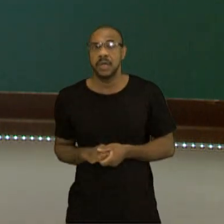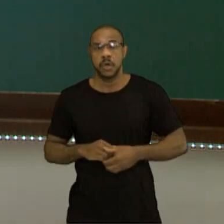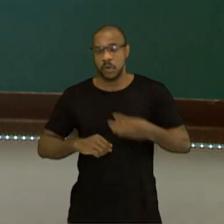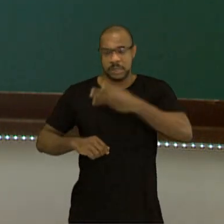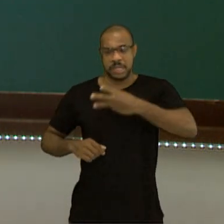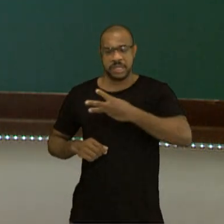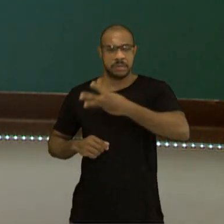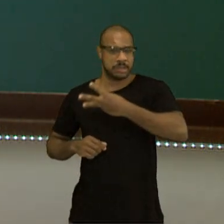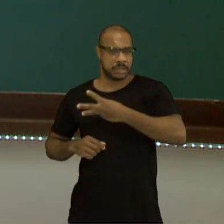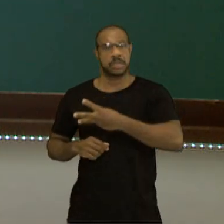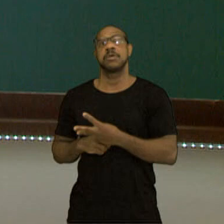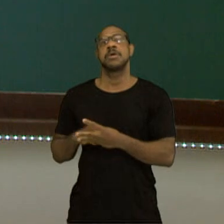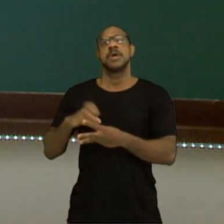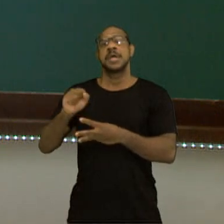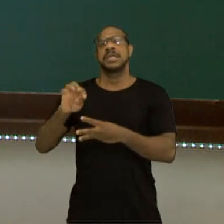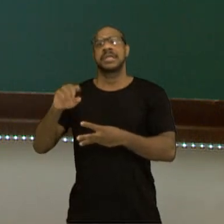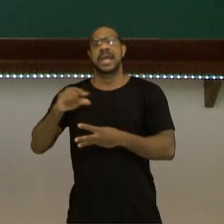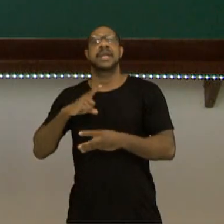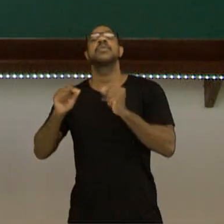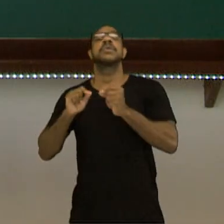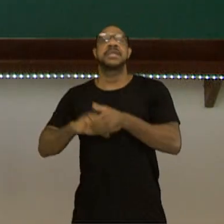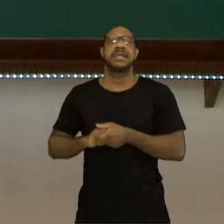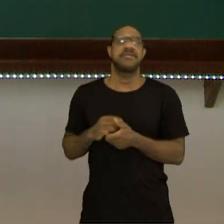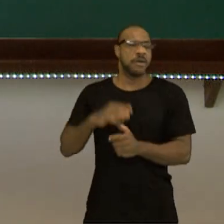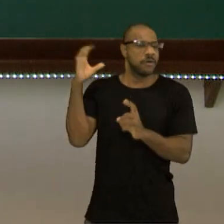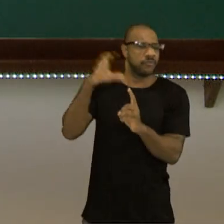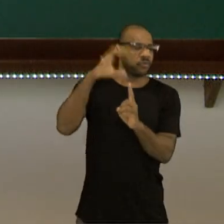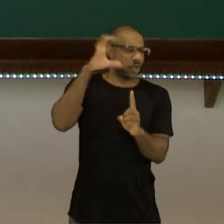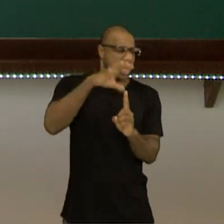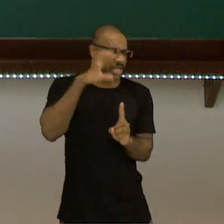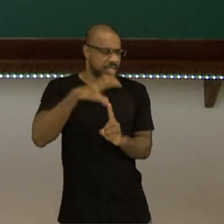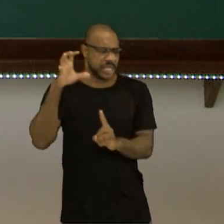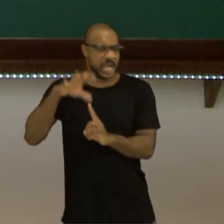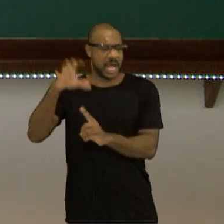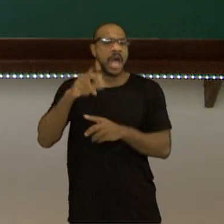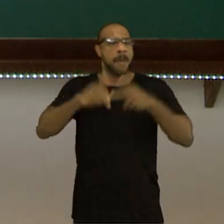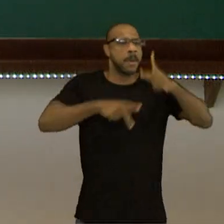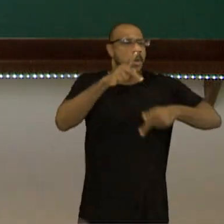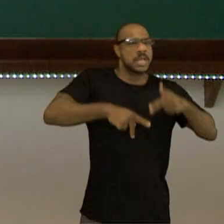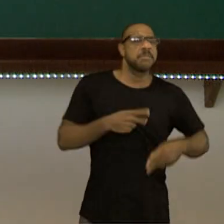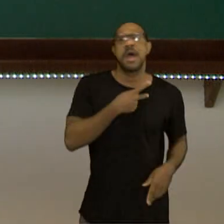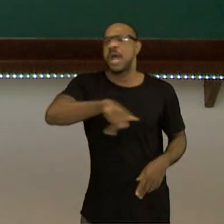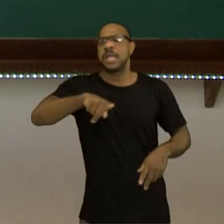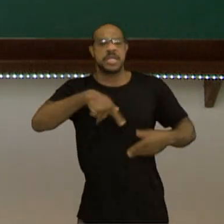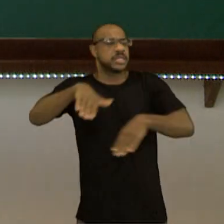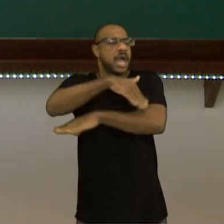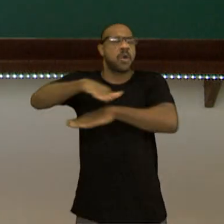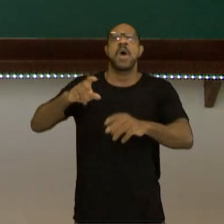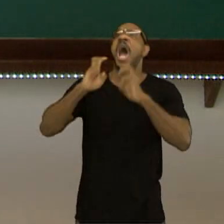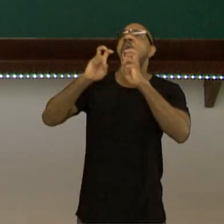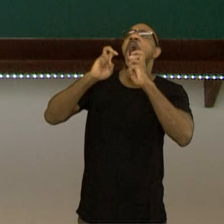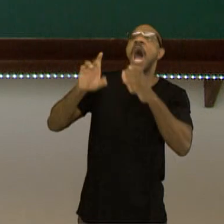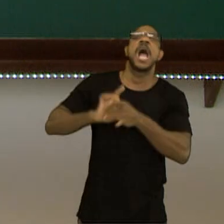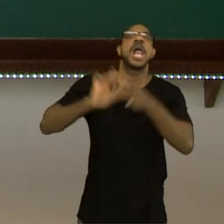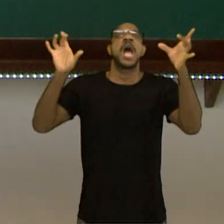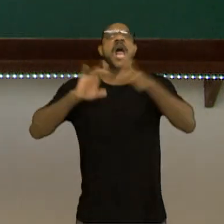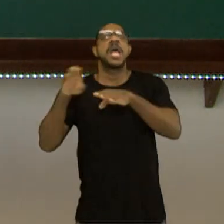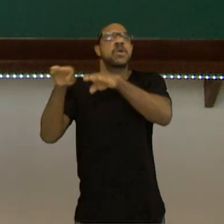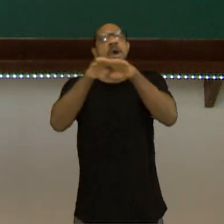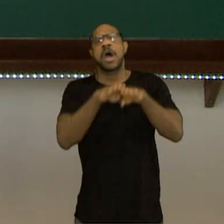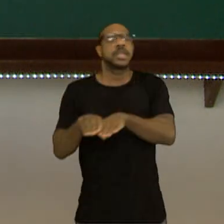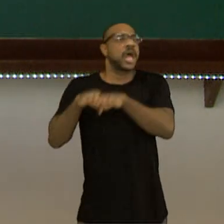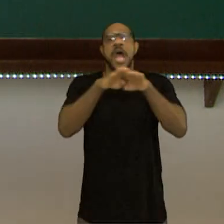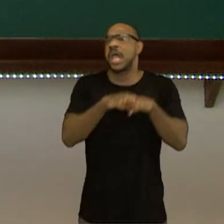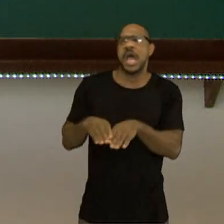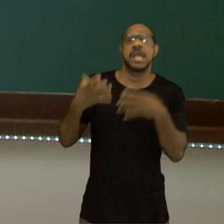estado vai acabar incitando a população a ir às ruas e gritar por liberdade, igualdade